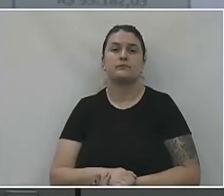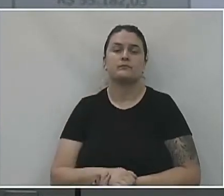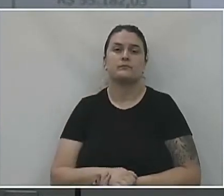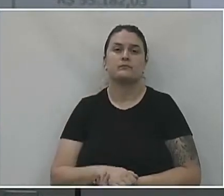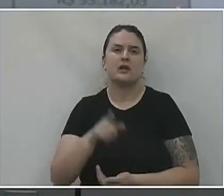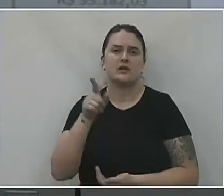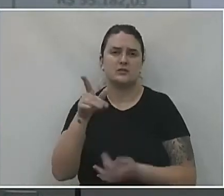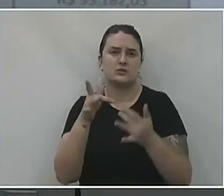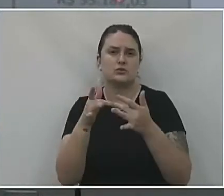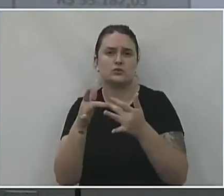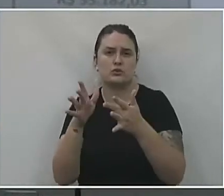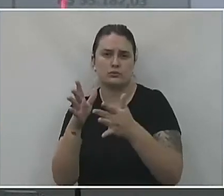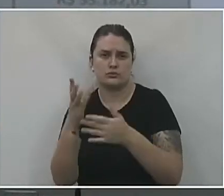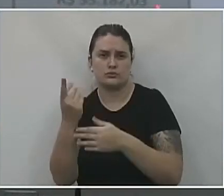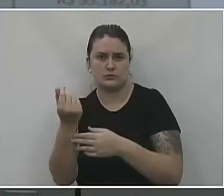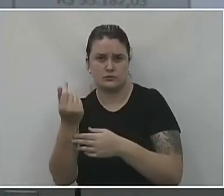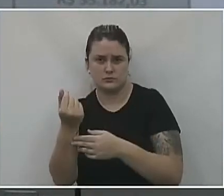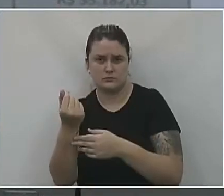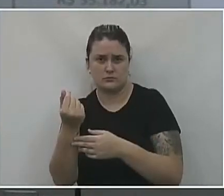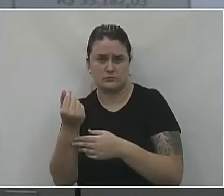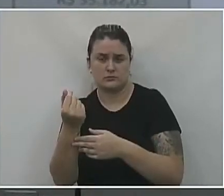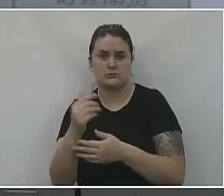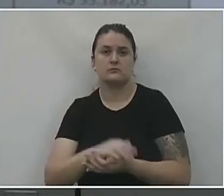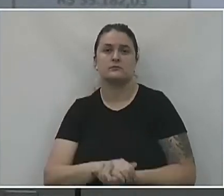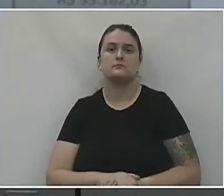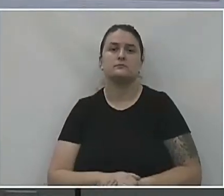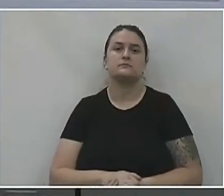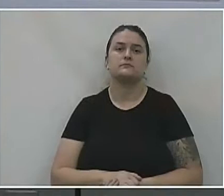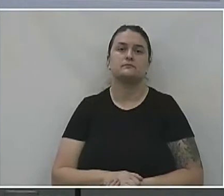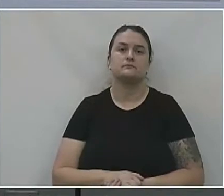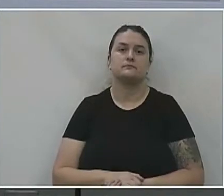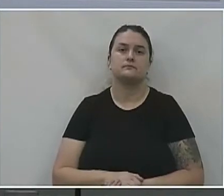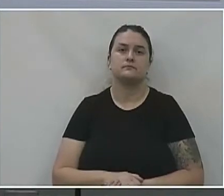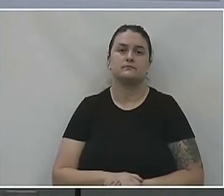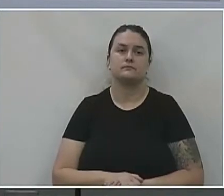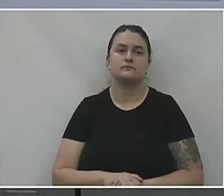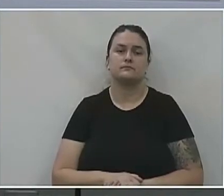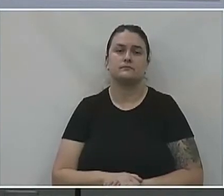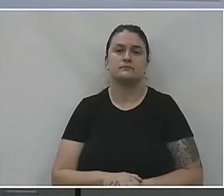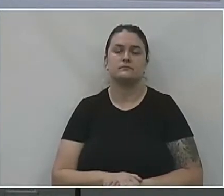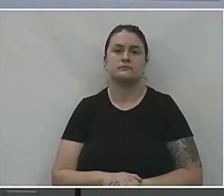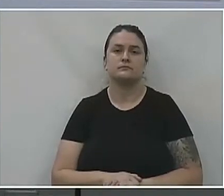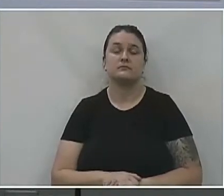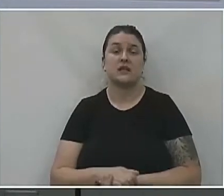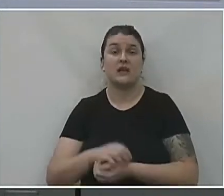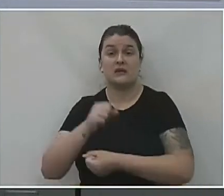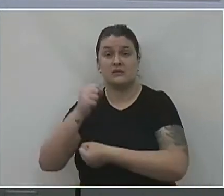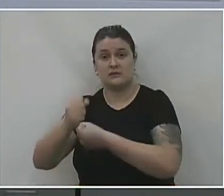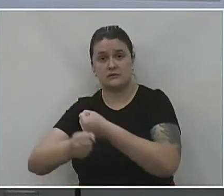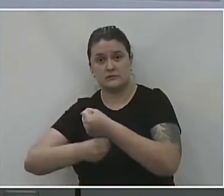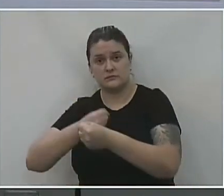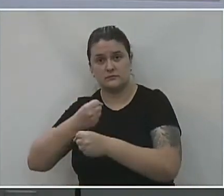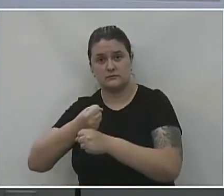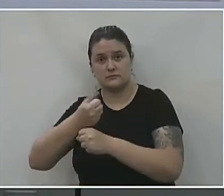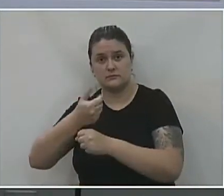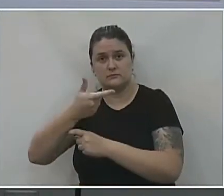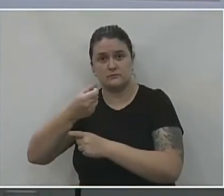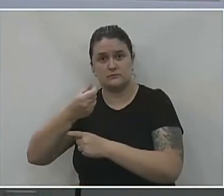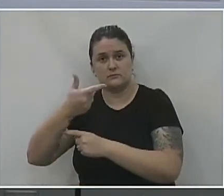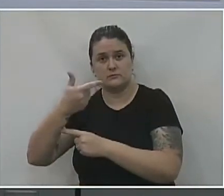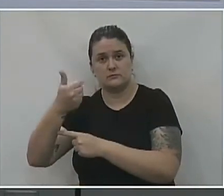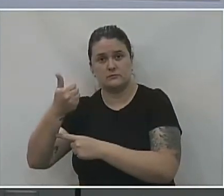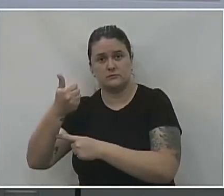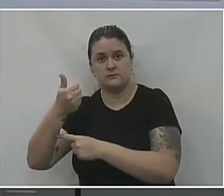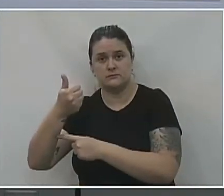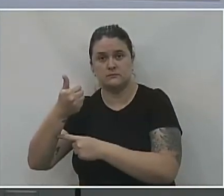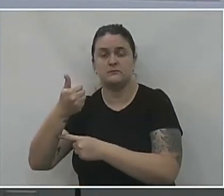Isso é o ficou referente ao ano passado. A competência de 2021, a mesma